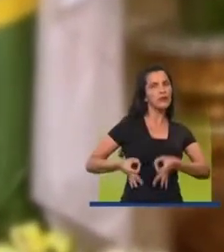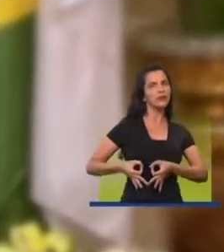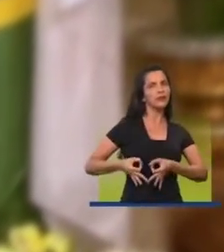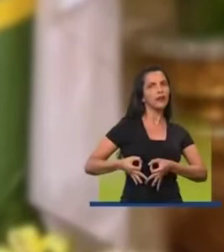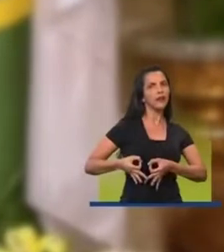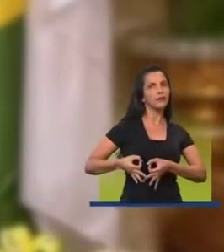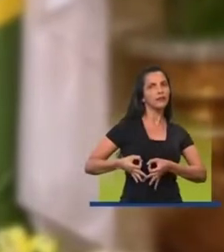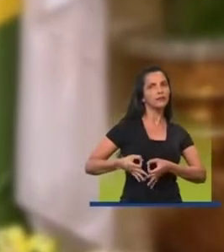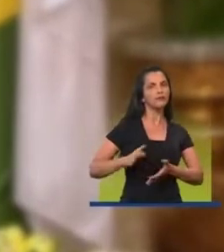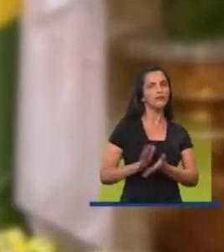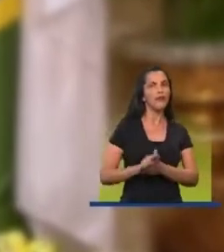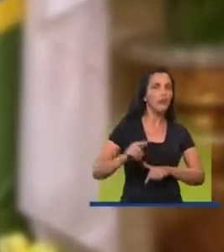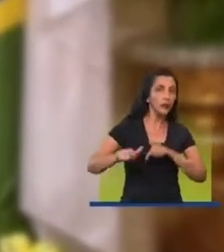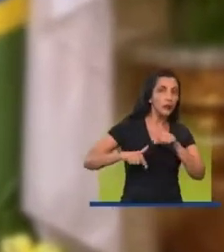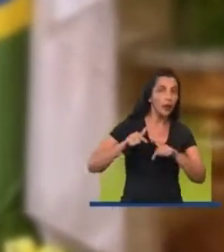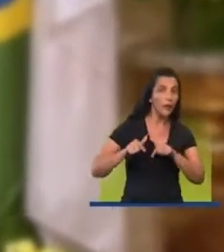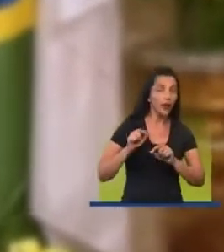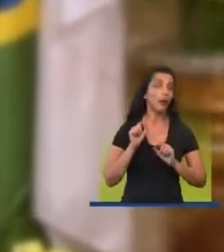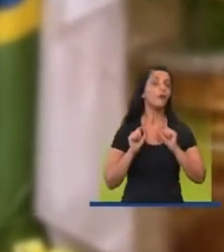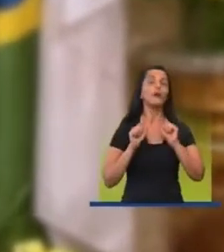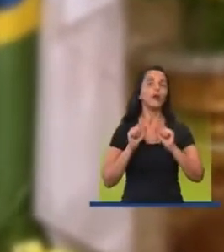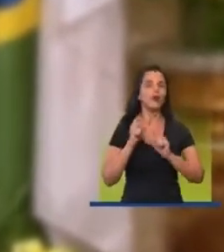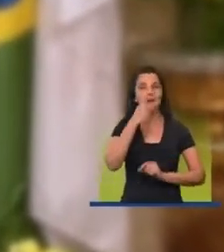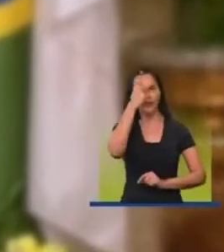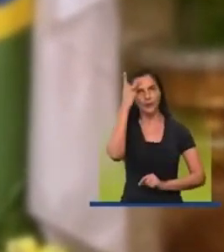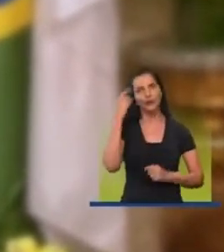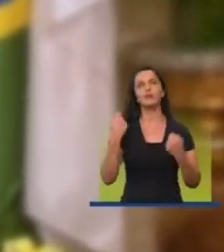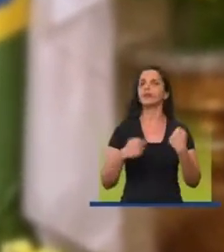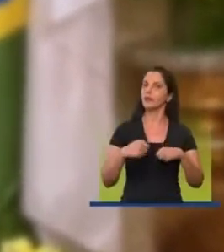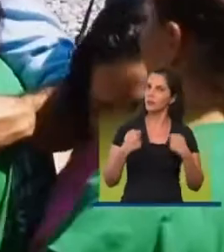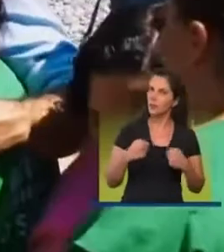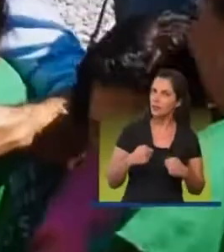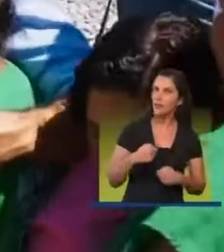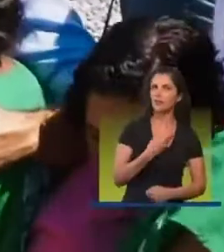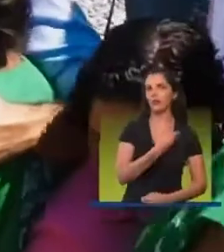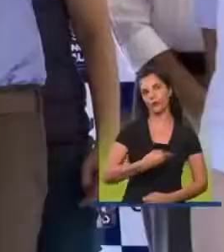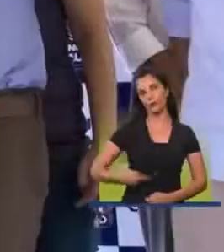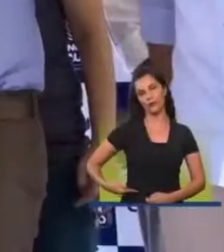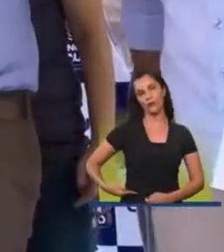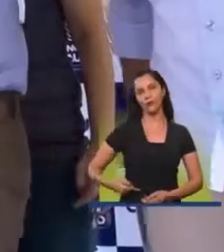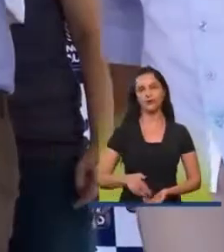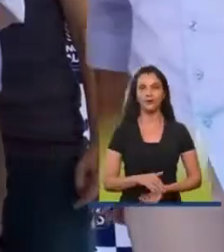que nós vamos trabalhar por aqueles que mais precisam do poder público